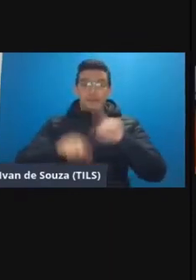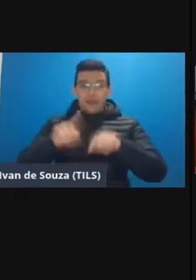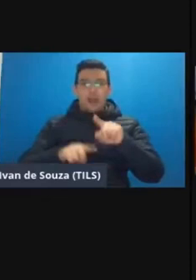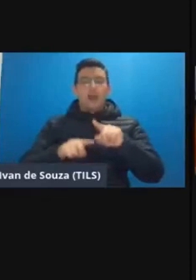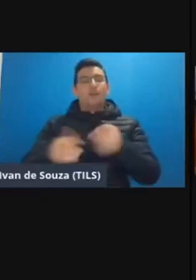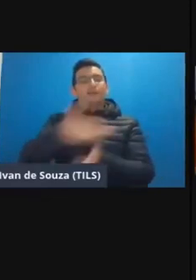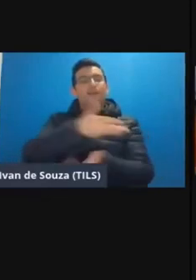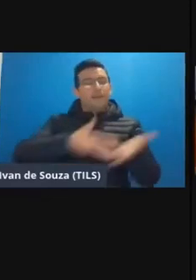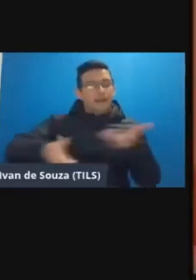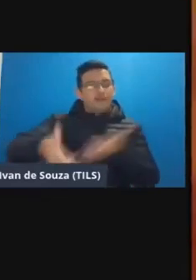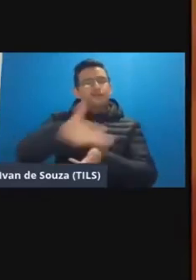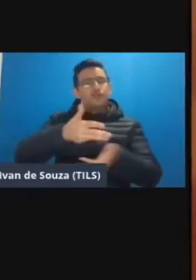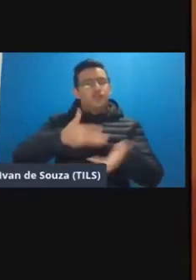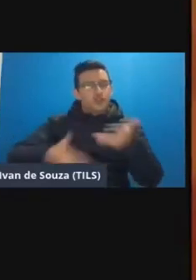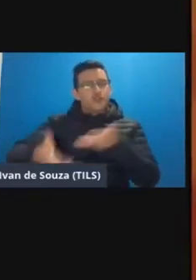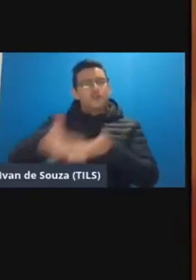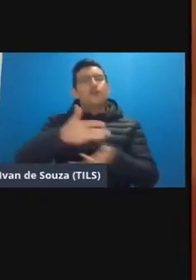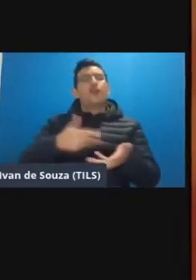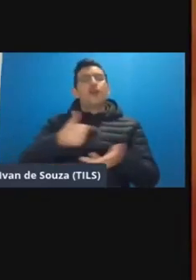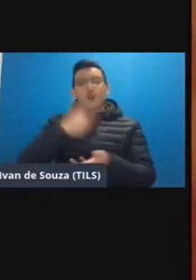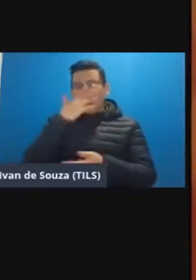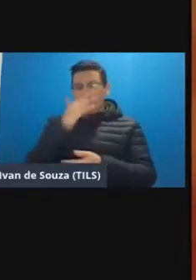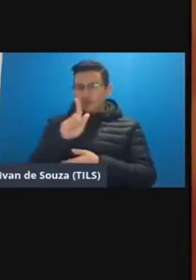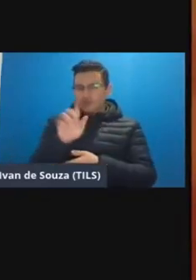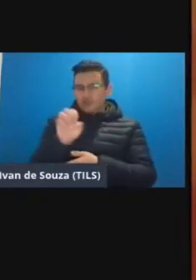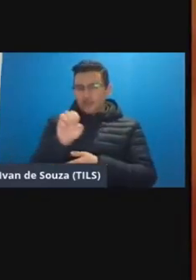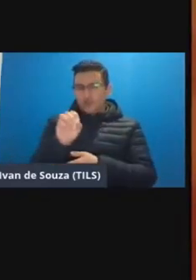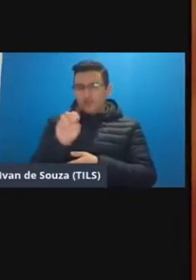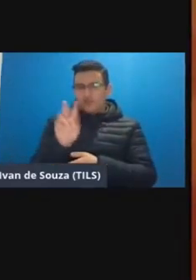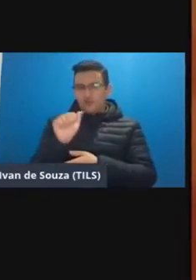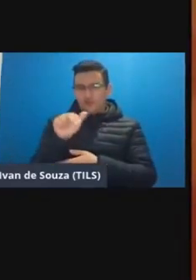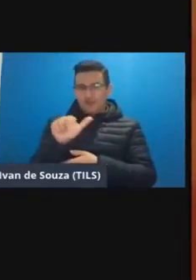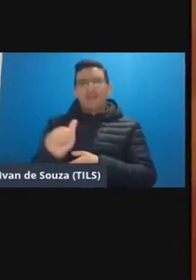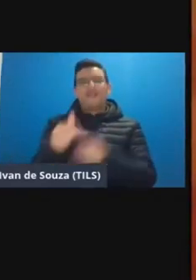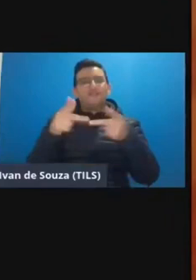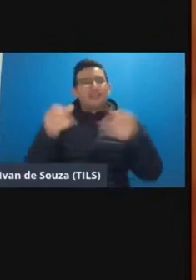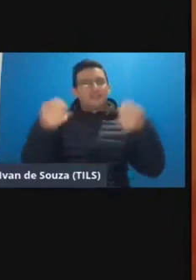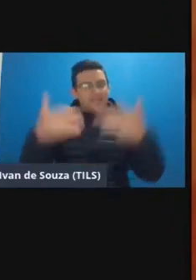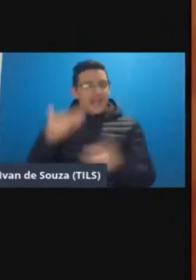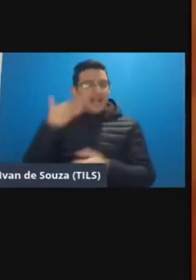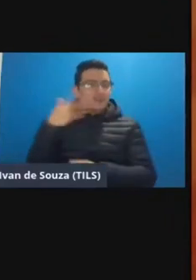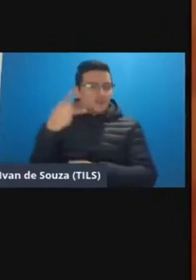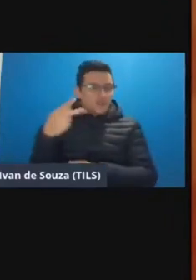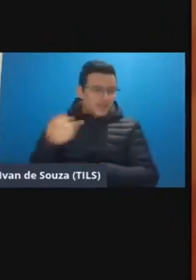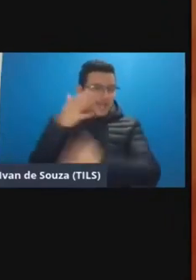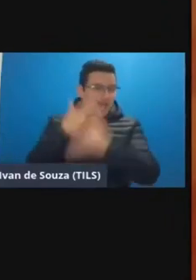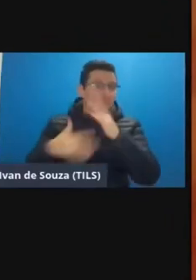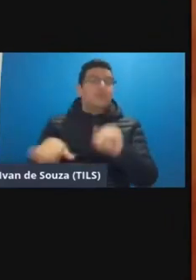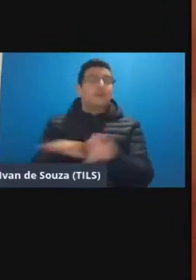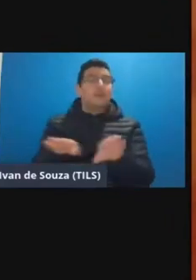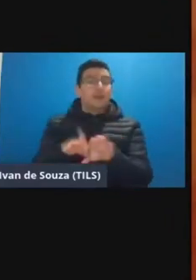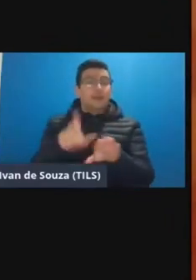interativo acho que a Giovana vai falar um pouquinho mais na fala dela né inclusive